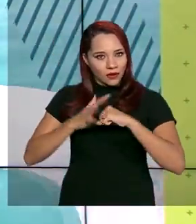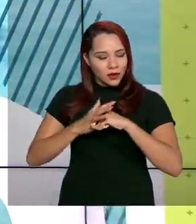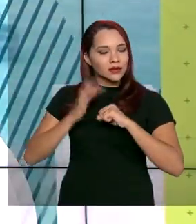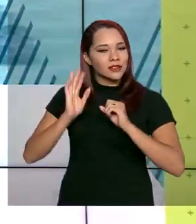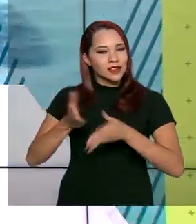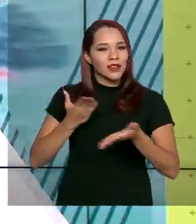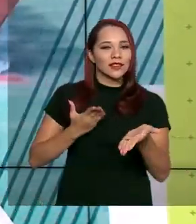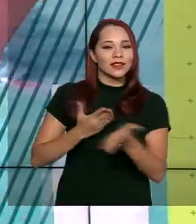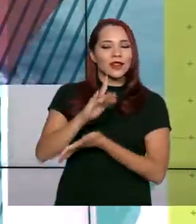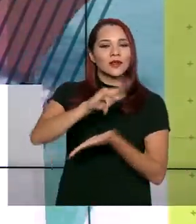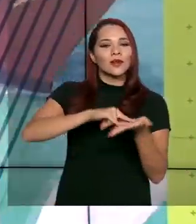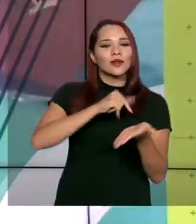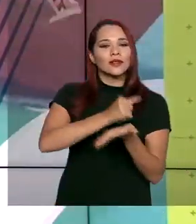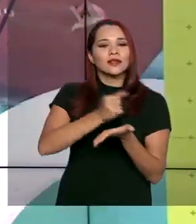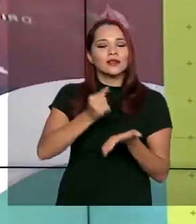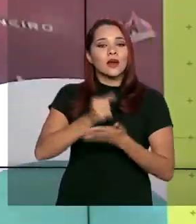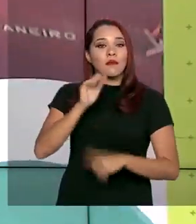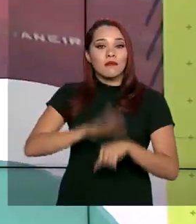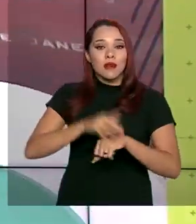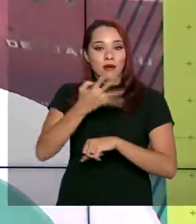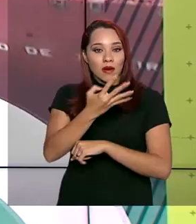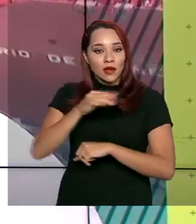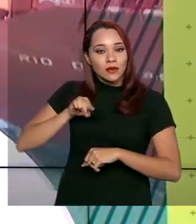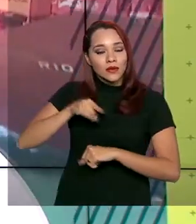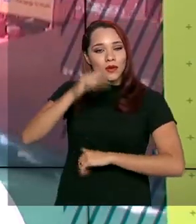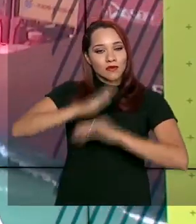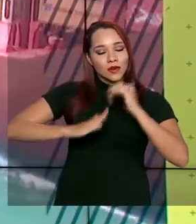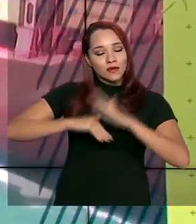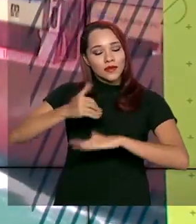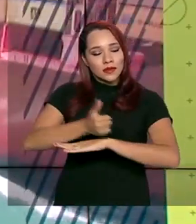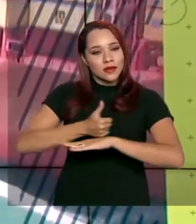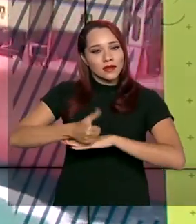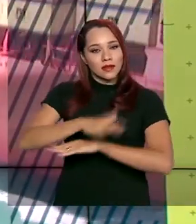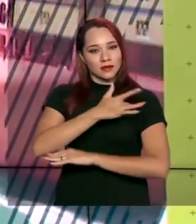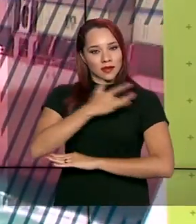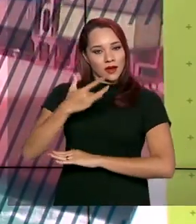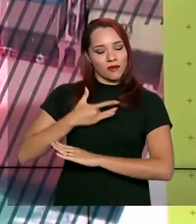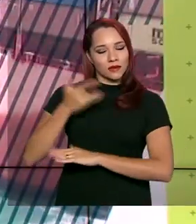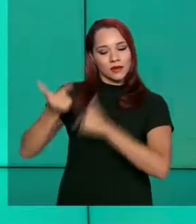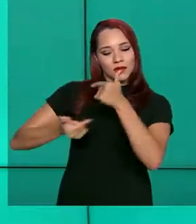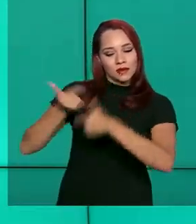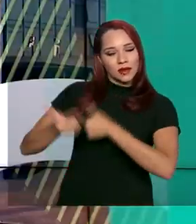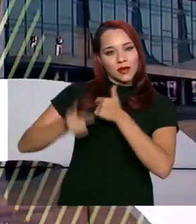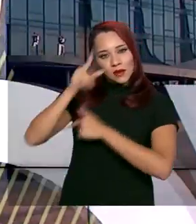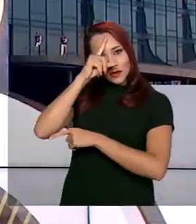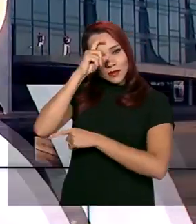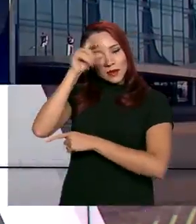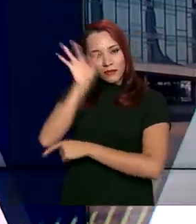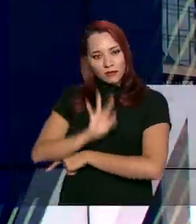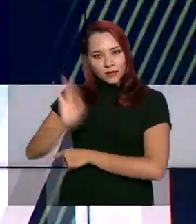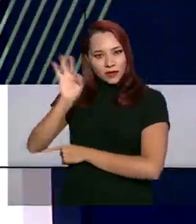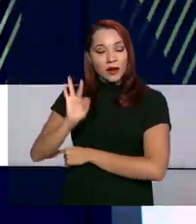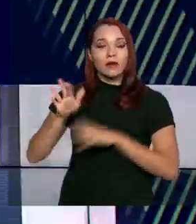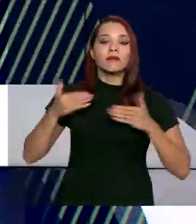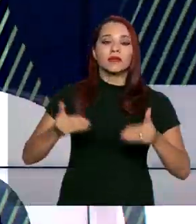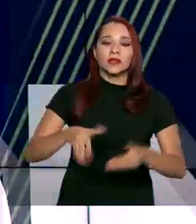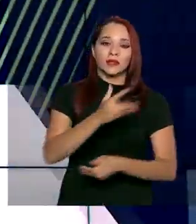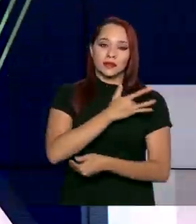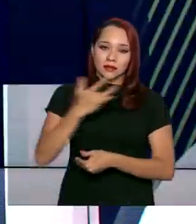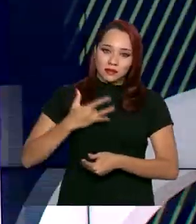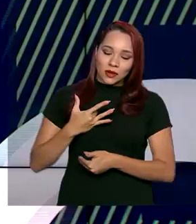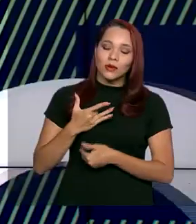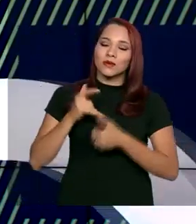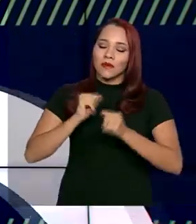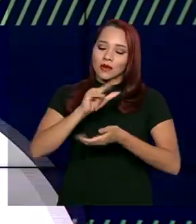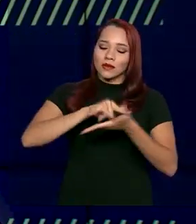foi autorizada a contratação de mais de 4 mil profissionais de saúde para atuar em hospitais federais. O Ministério da Saúde vai